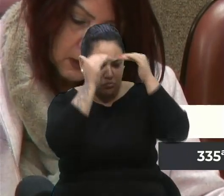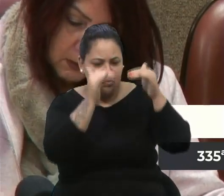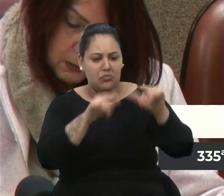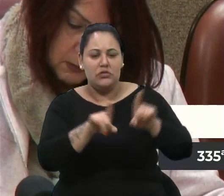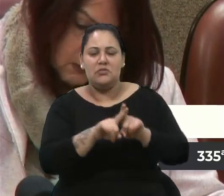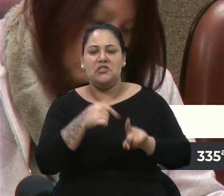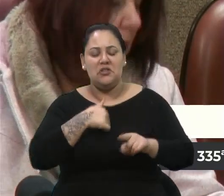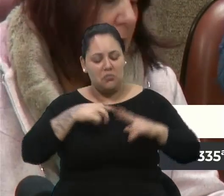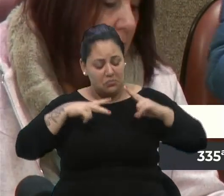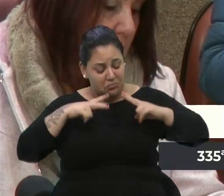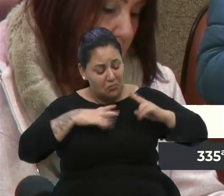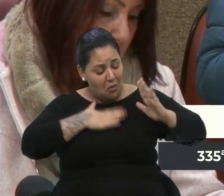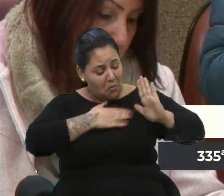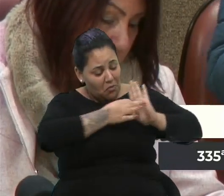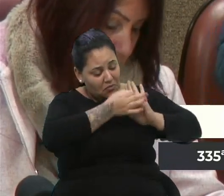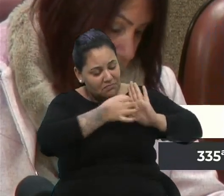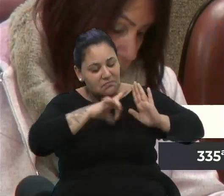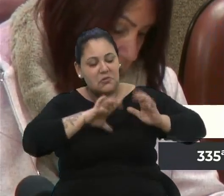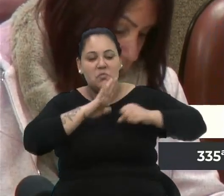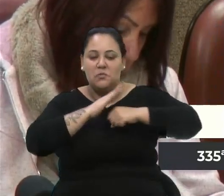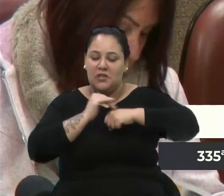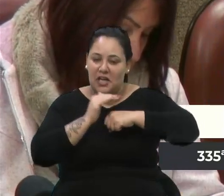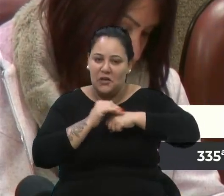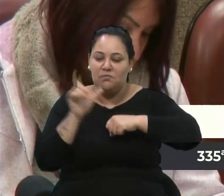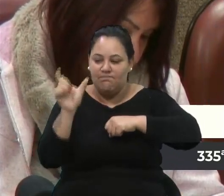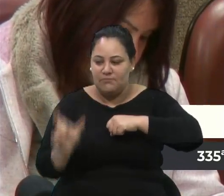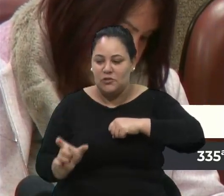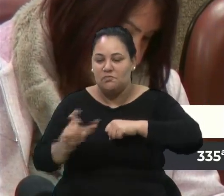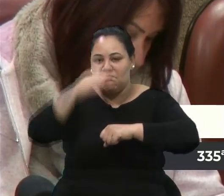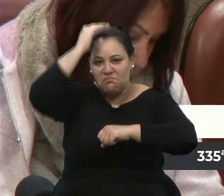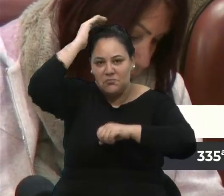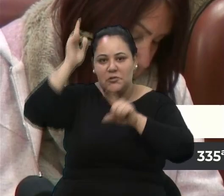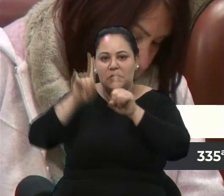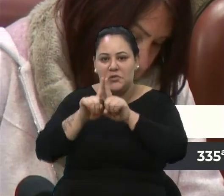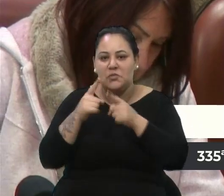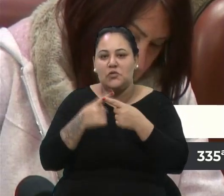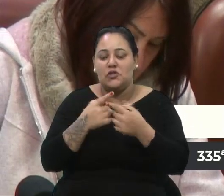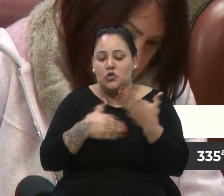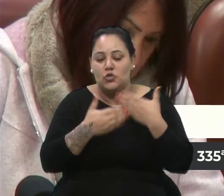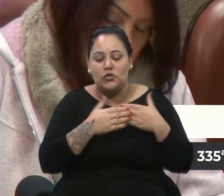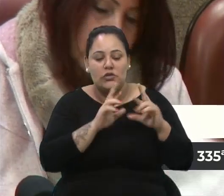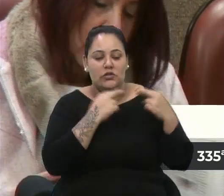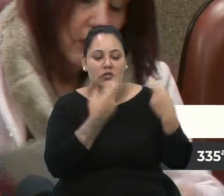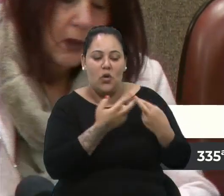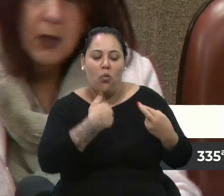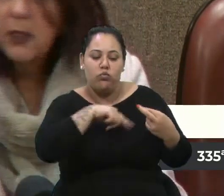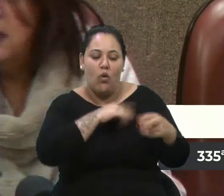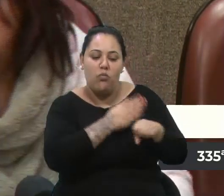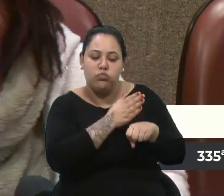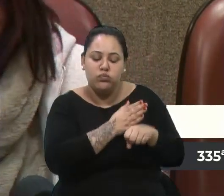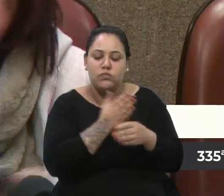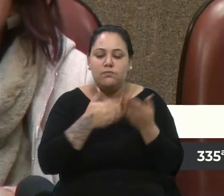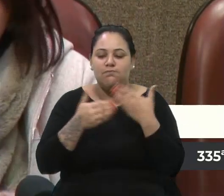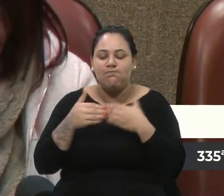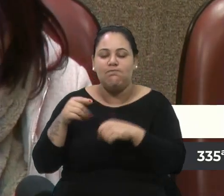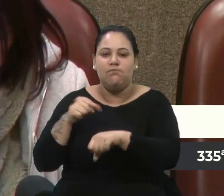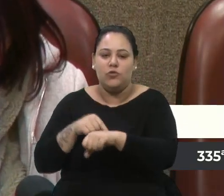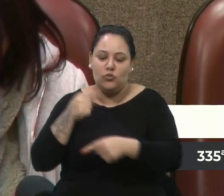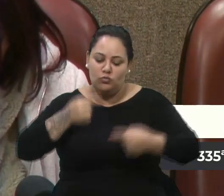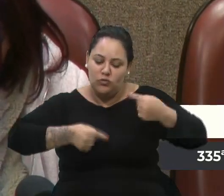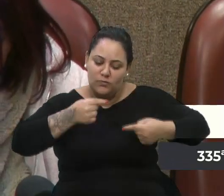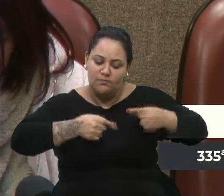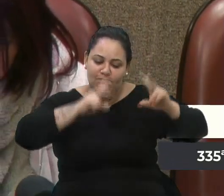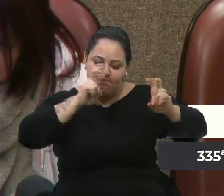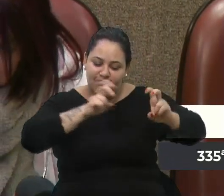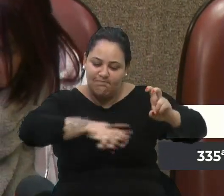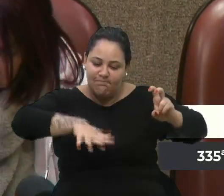particularmente, tenho um carinho muito grande pelo Alceu porque todas as reuniões que nós participávamos, todos os momentos de debate sobre Caxias do